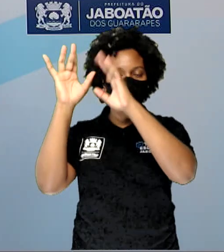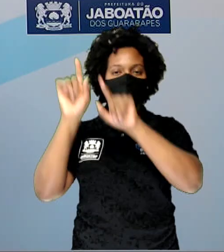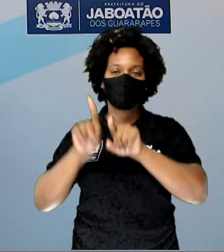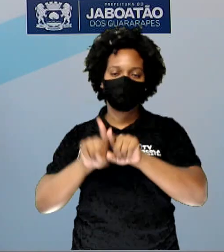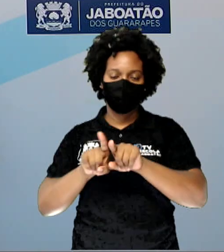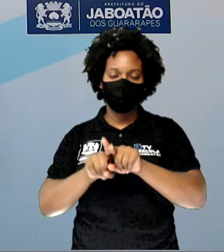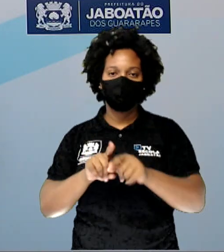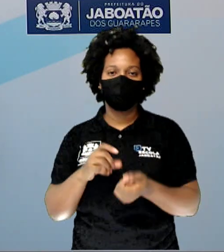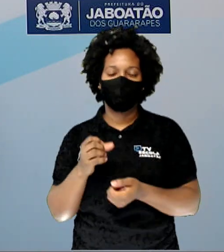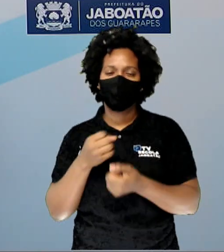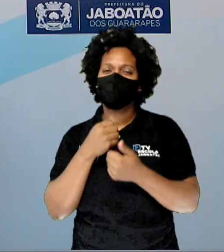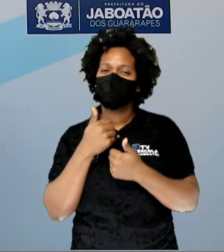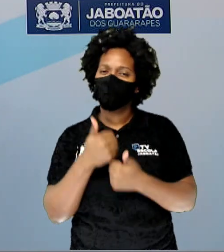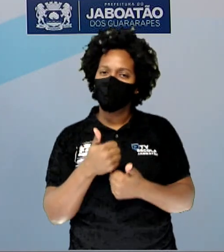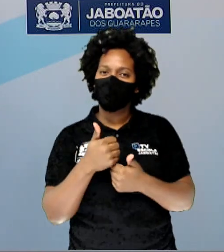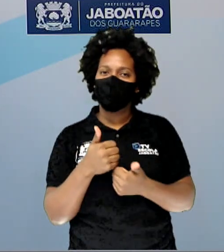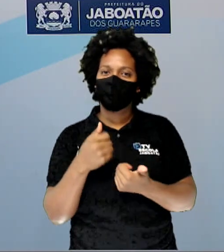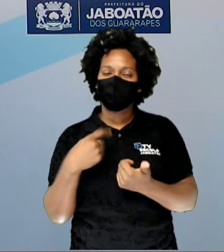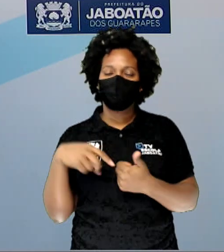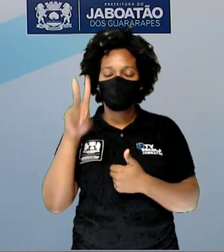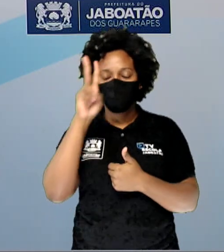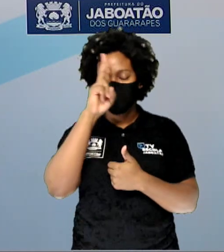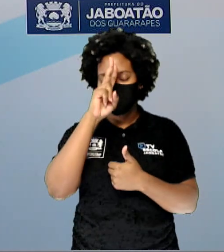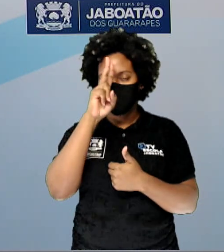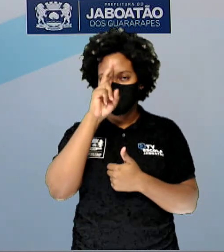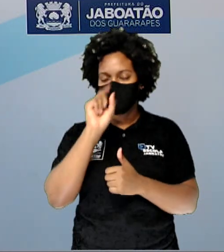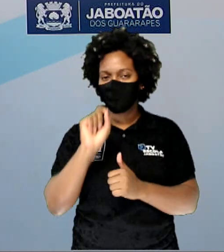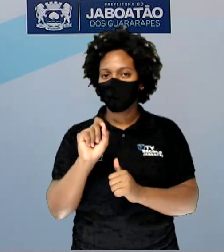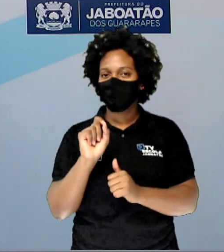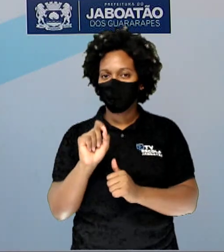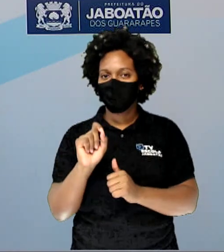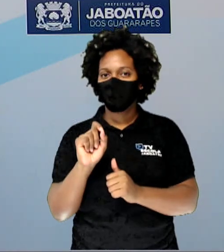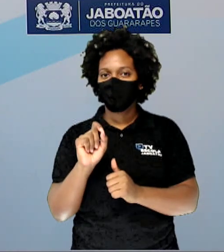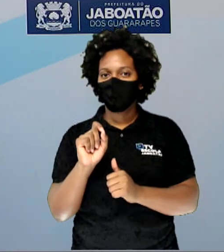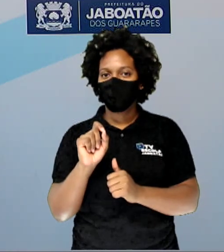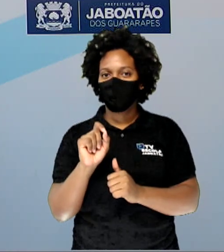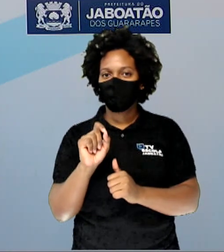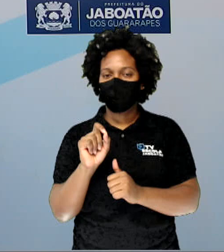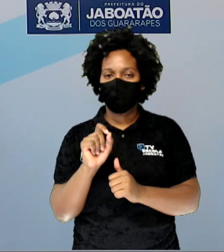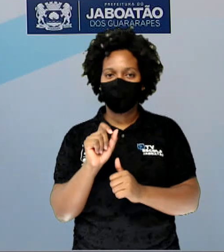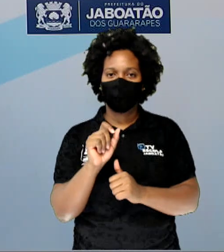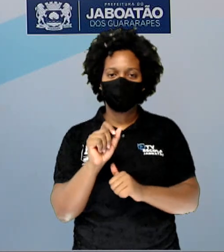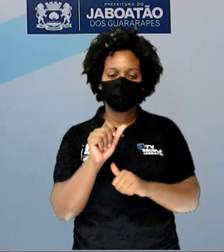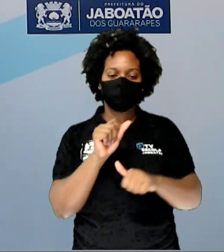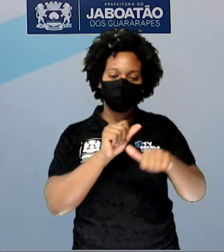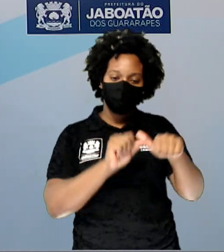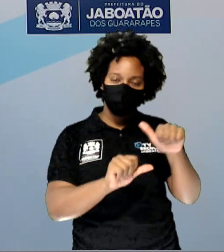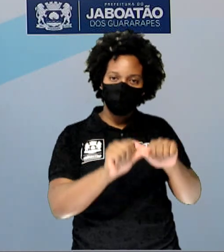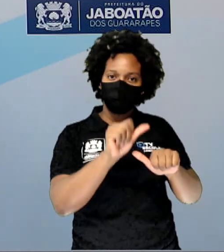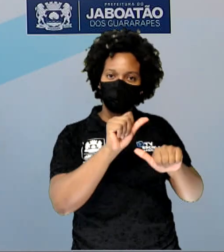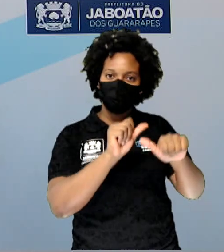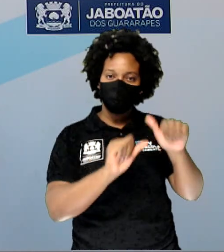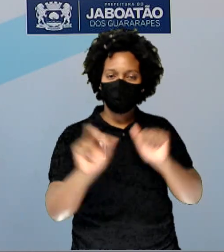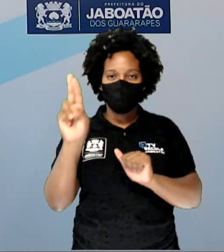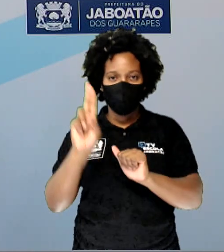É bom a gente lembrar que a reciclagem, que é